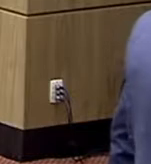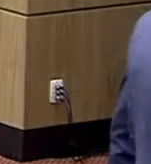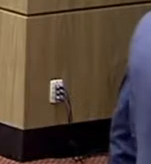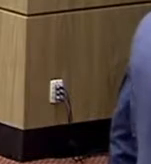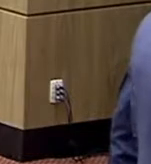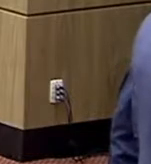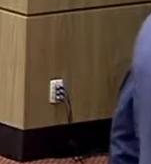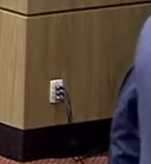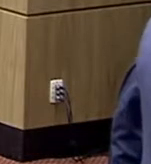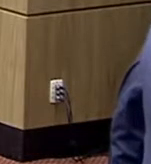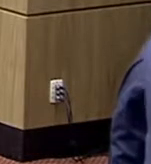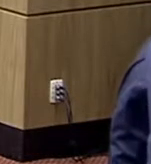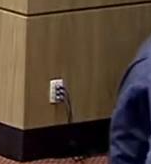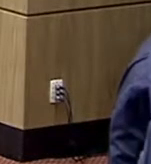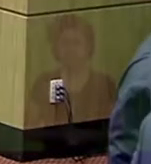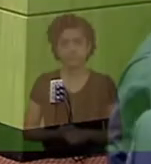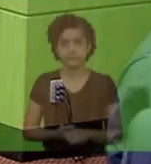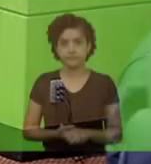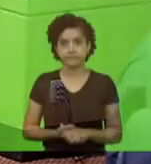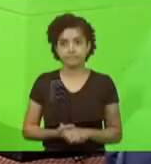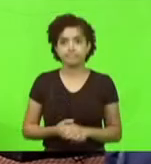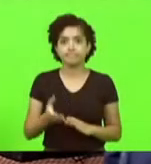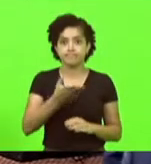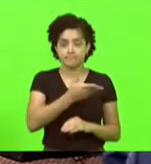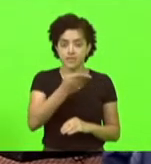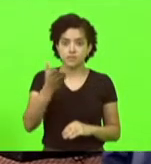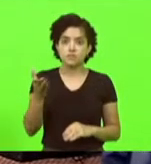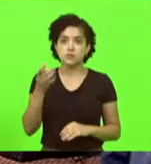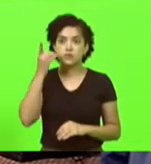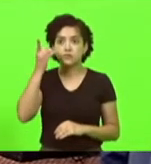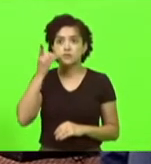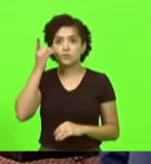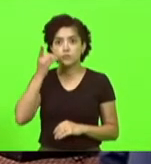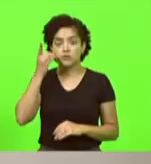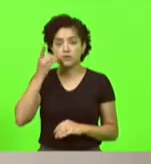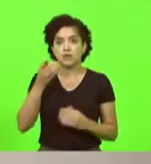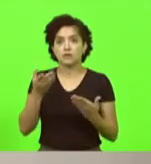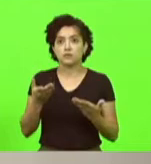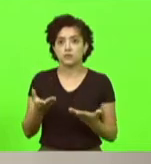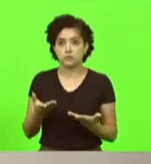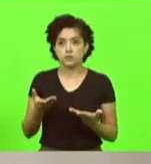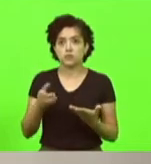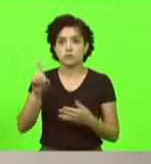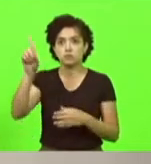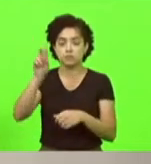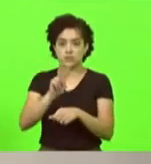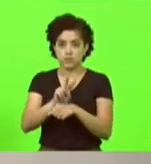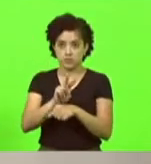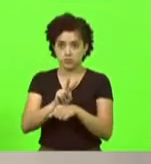Vamos ao vivo. Senhores deputados, senhoras deputadas, sobre a proteção,